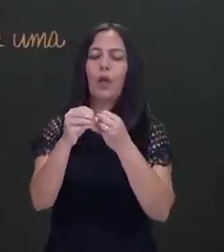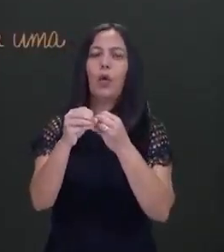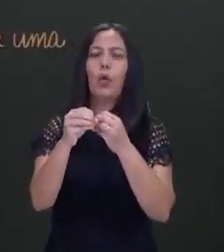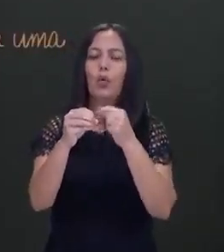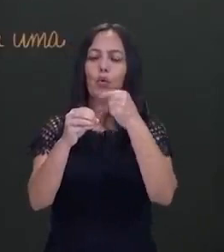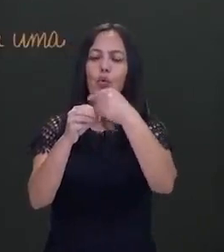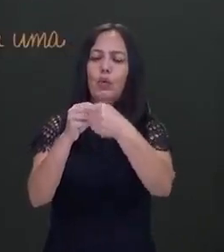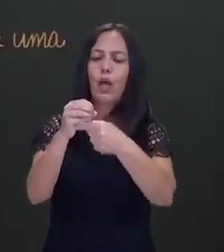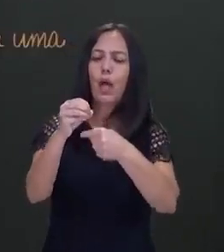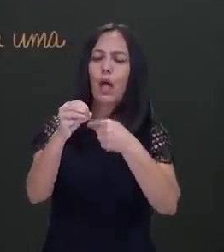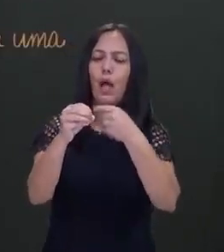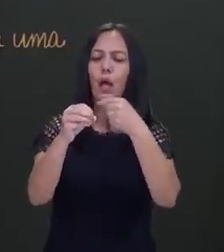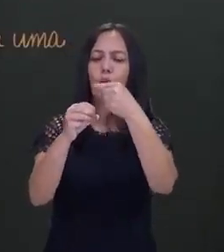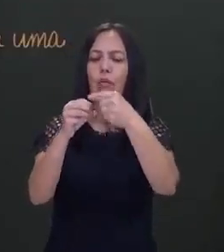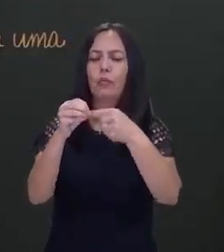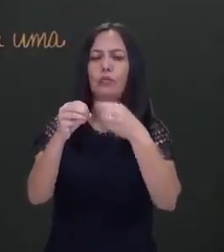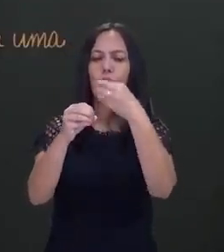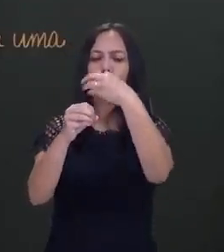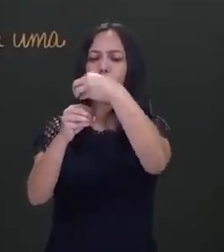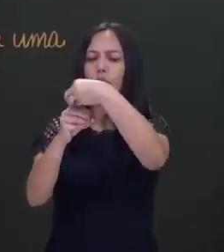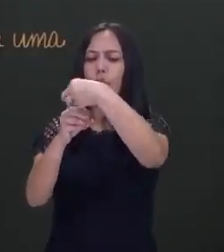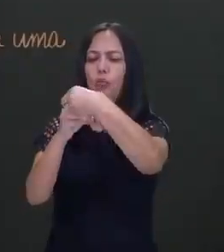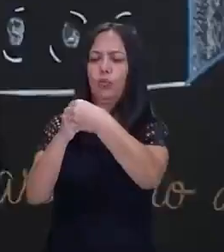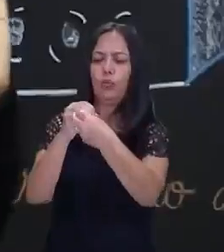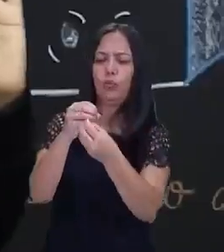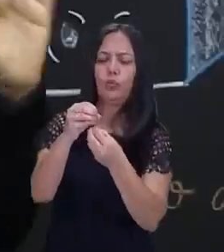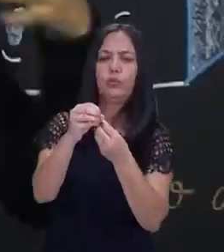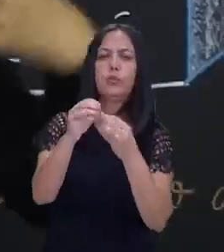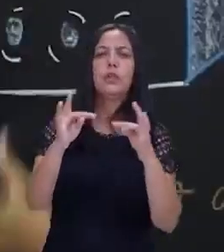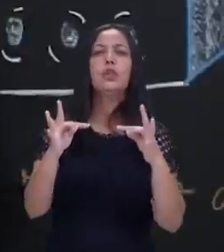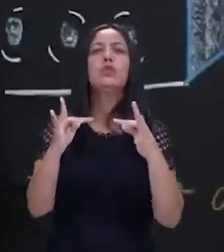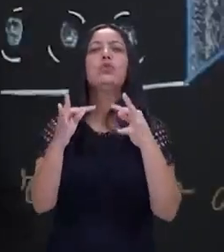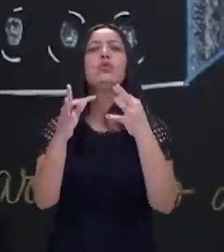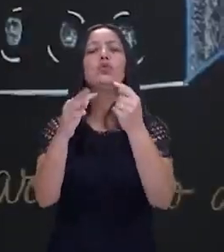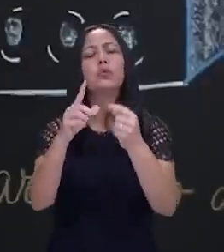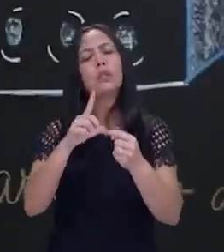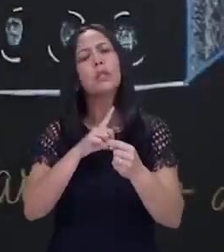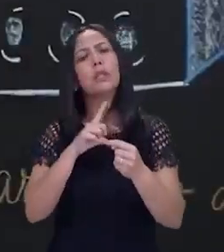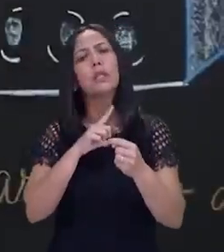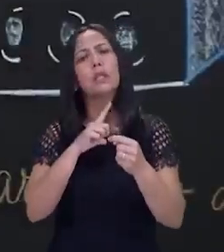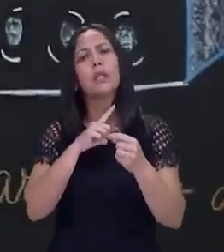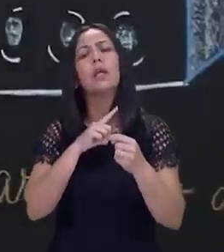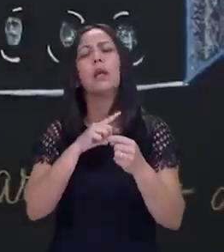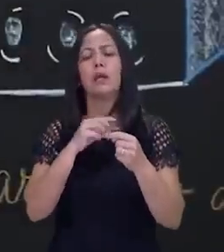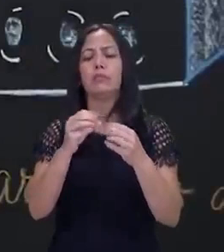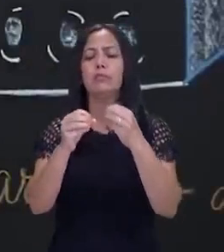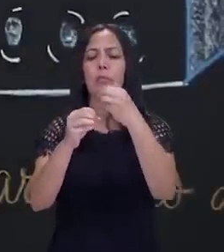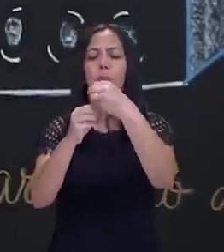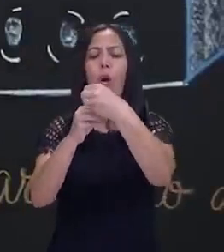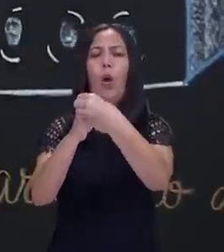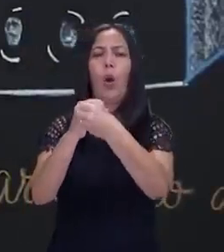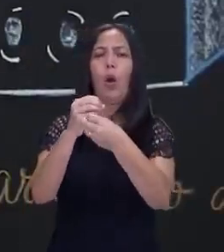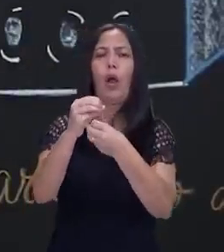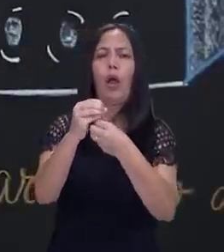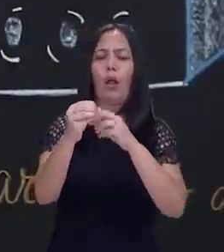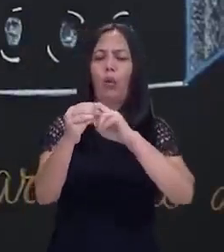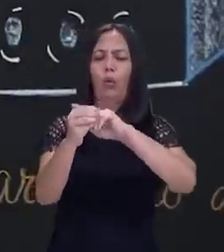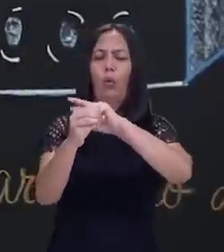eles se combinam em moléculas? Então, vamos pegar assim, tudo que existe tem muitas moléculas. E aí,